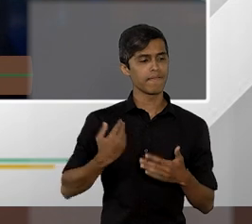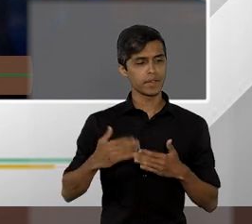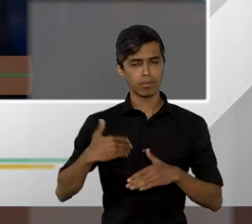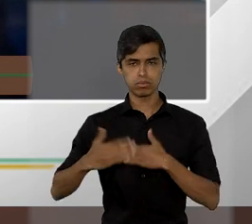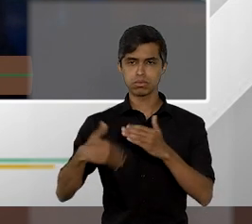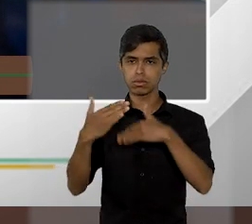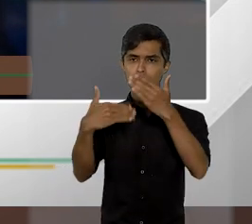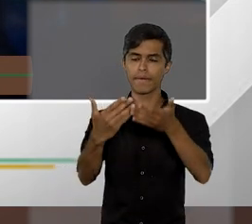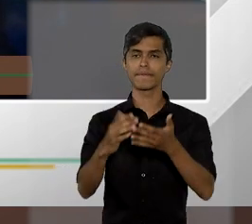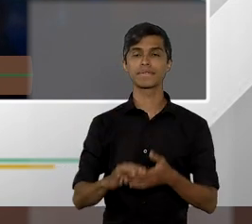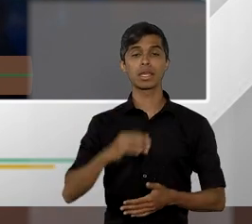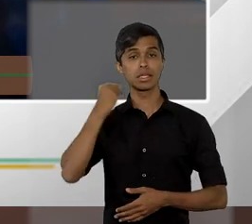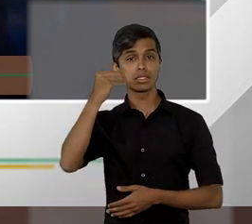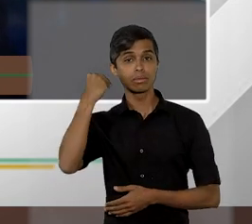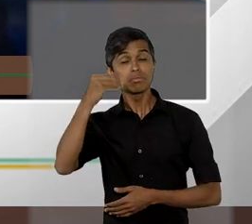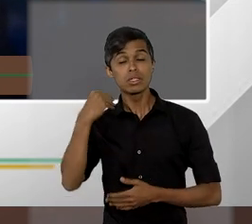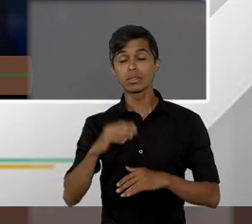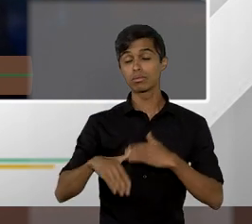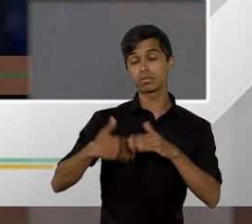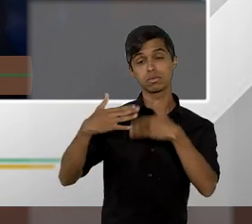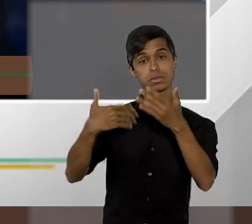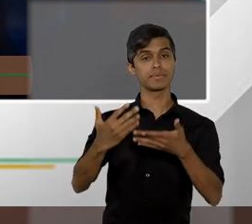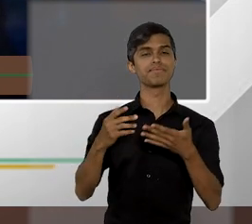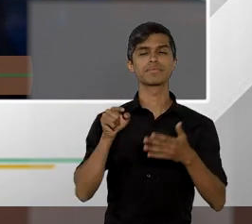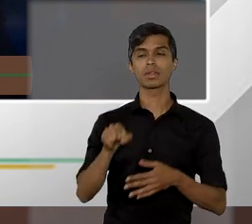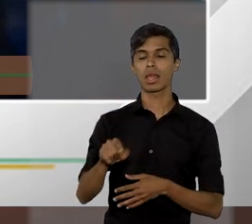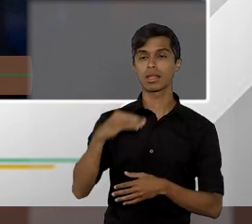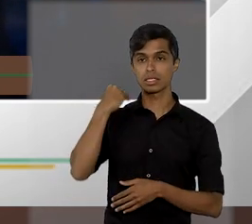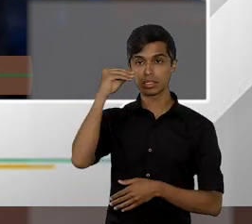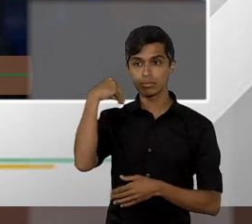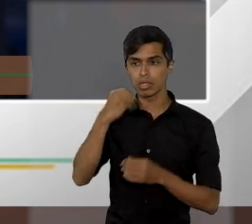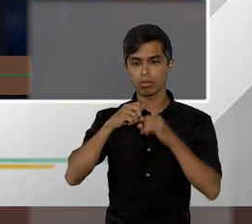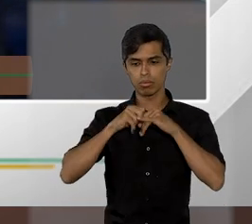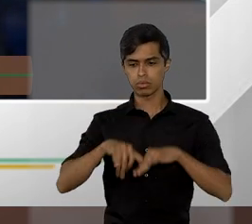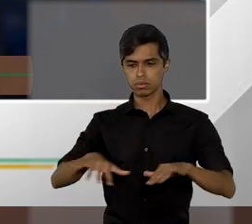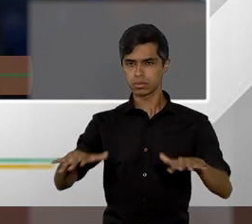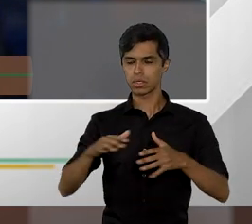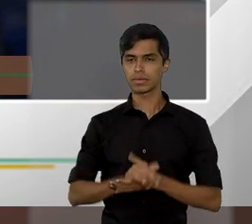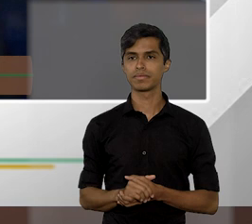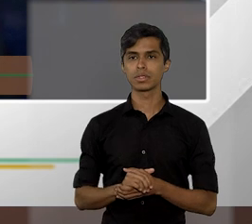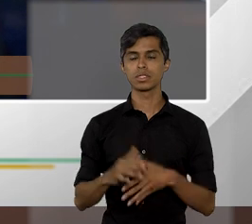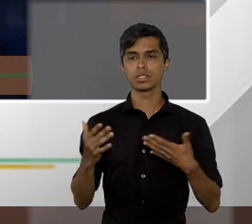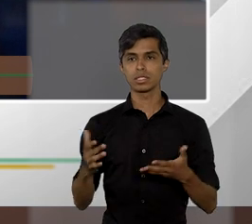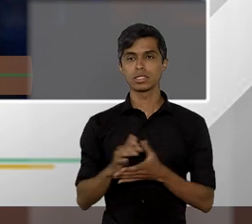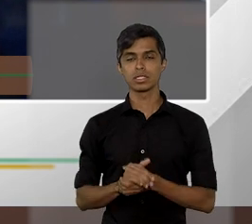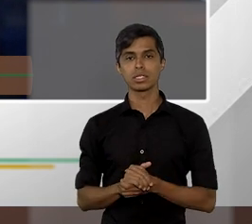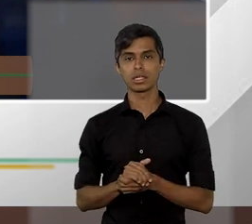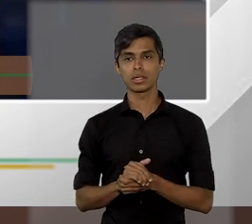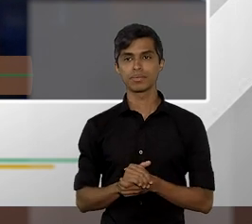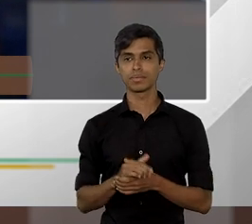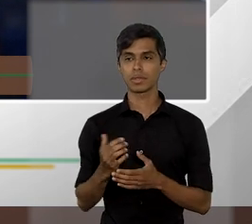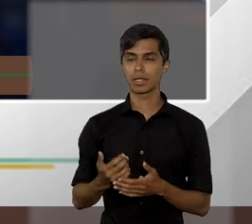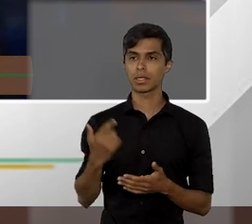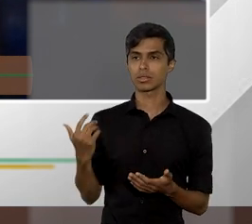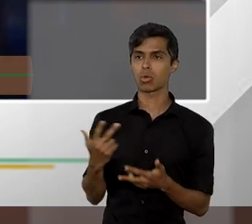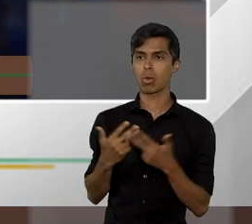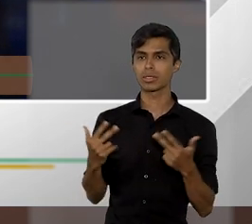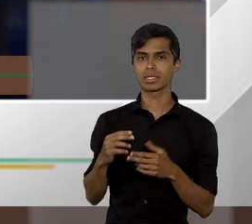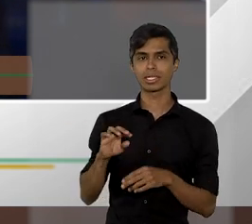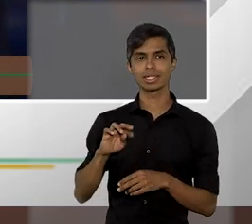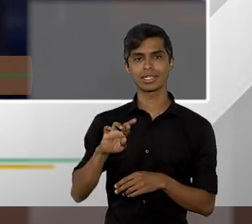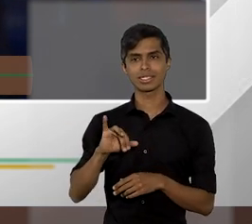ideias amadurecem as experiências amadurecem e essa experiência da repercussão geral e a experiência mais recente da transcendência